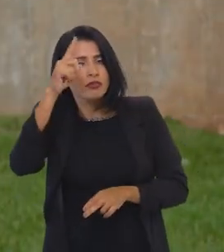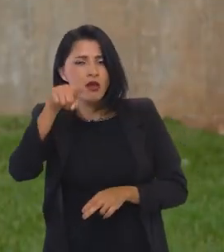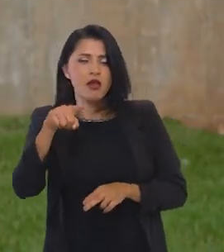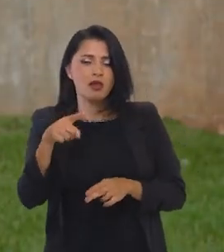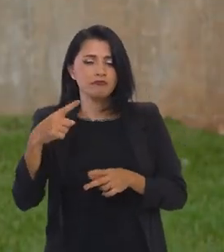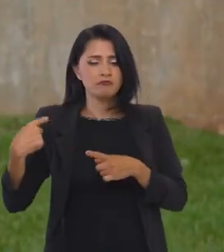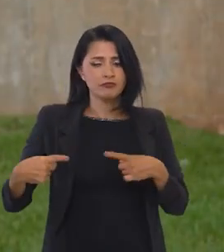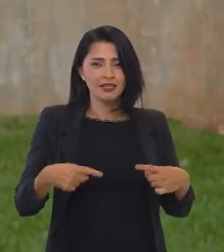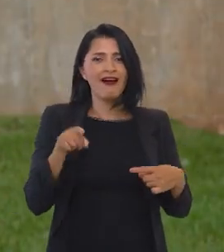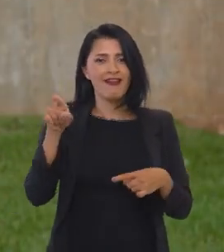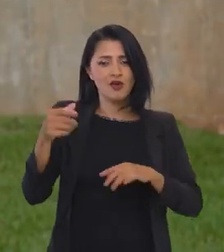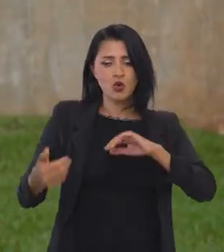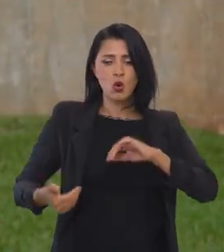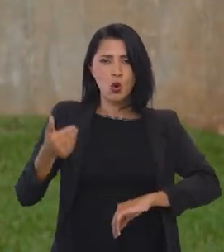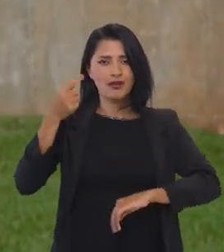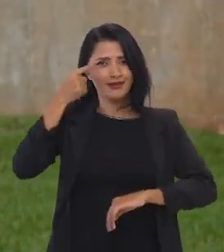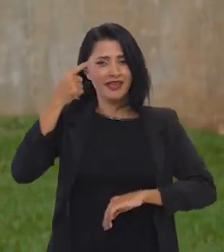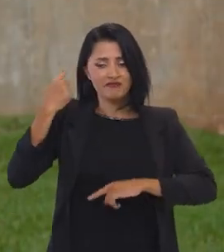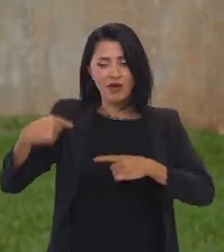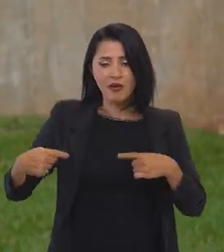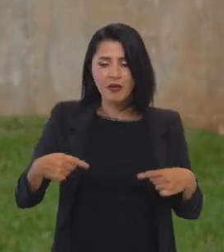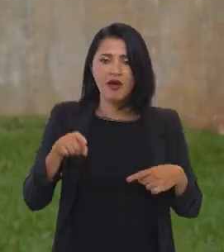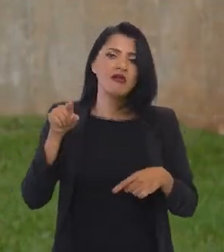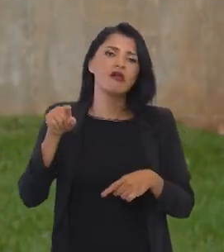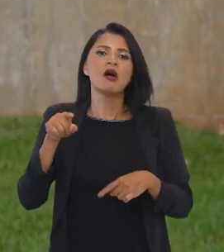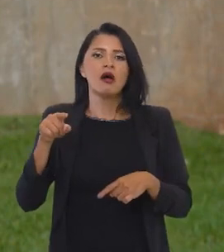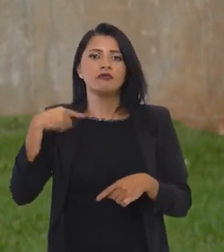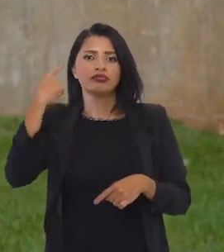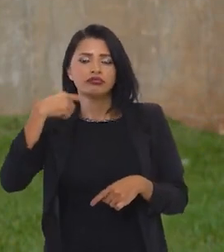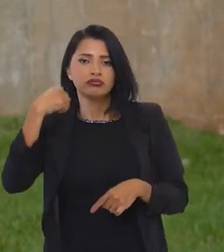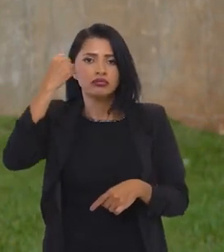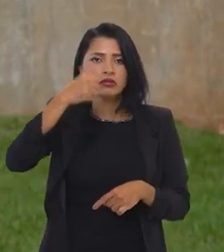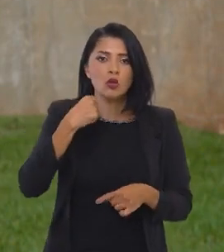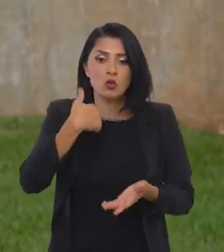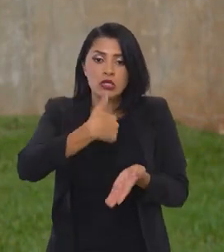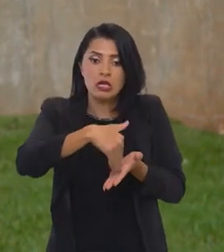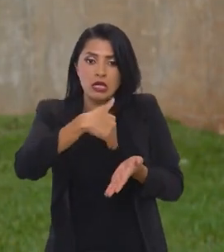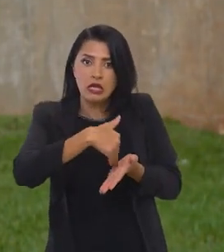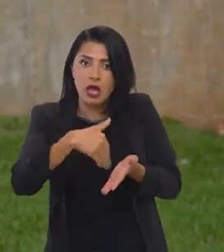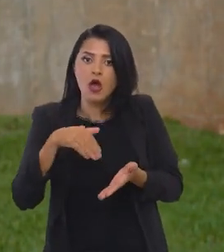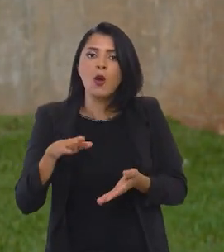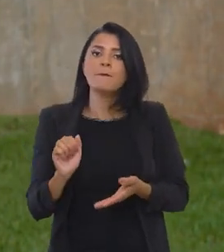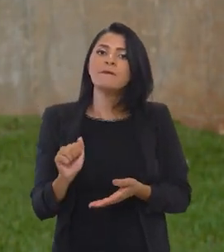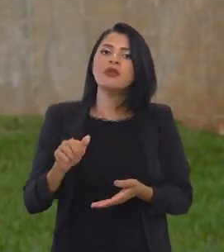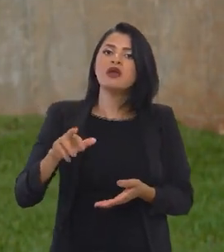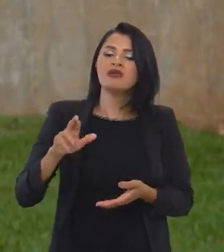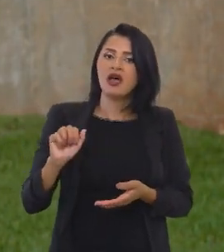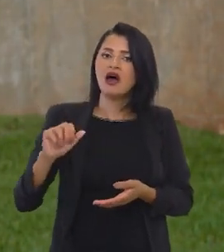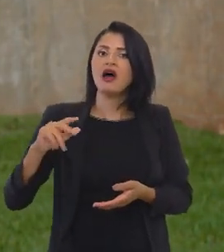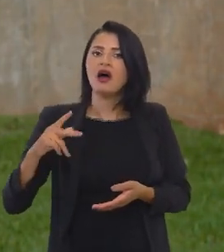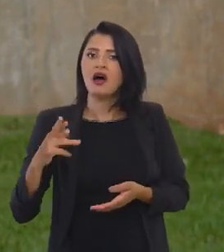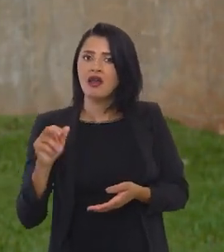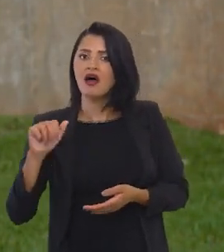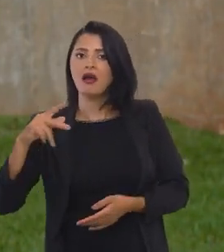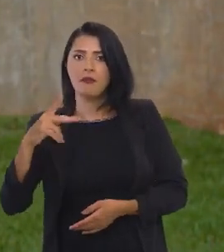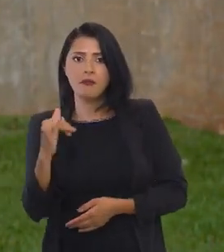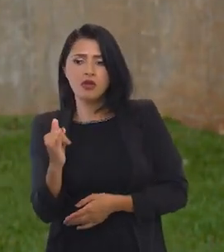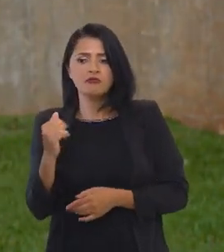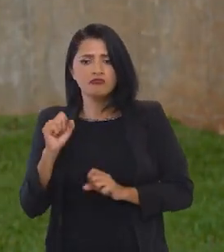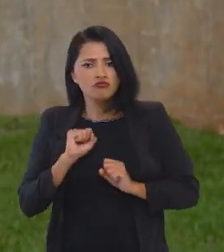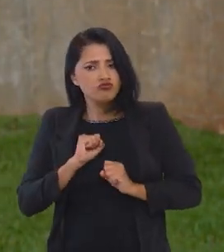ideia, que são ideias que estão sendo discutidas no Congresso, no Parlamento. O secretário Bernarapi tem levado isso